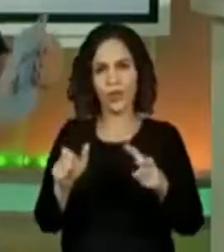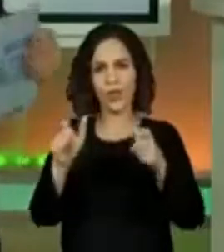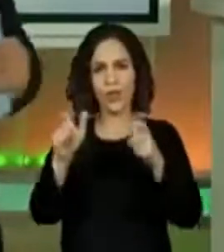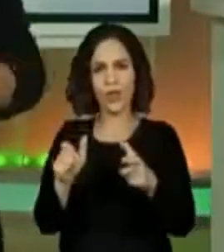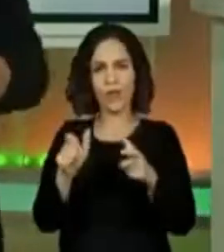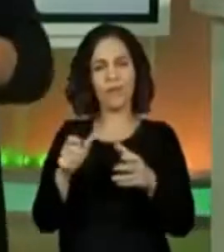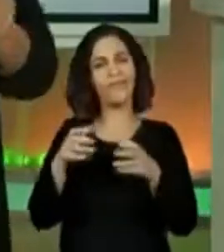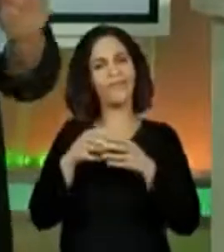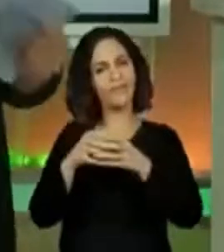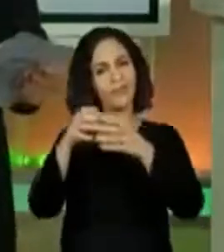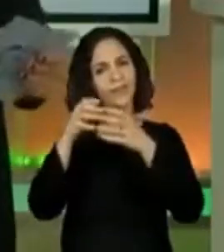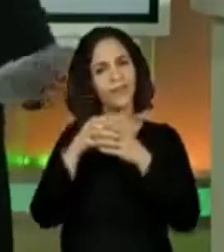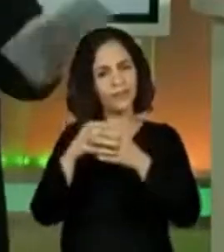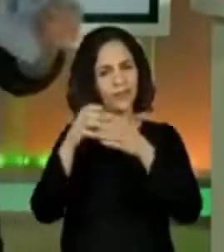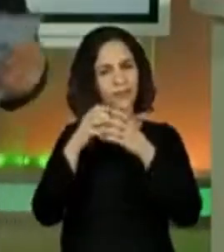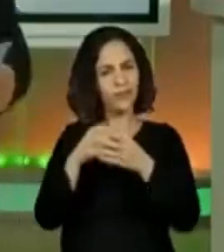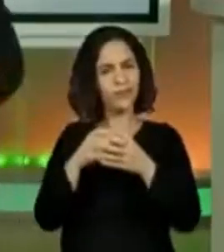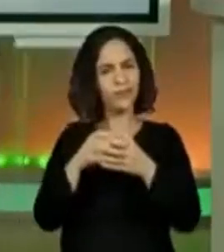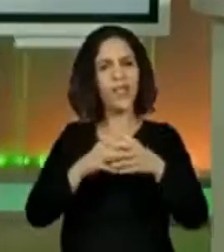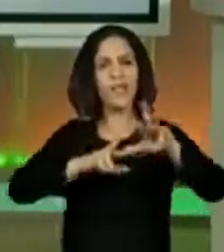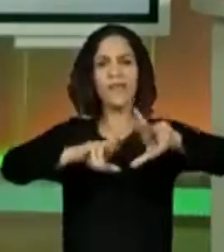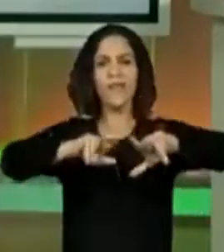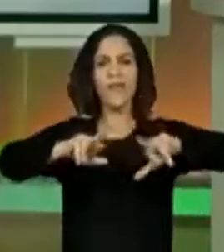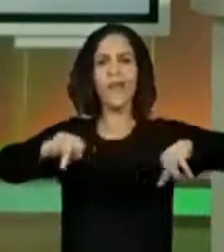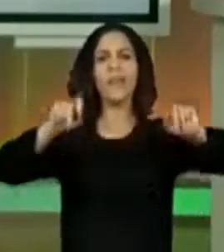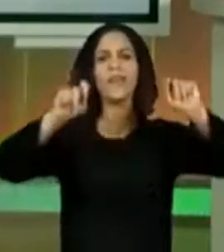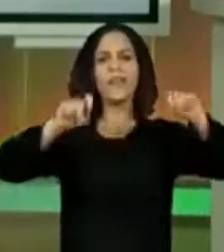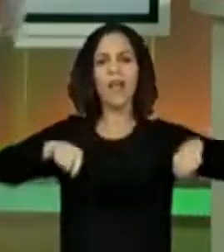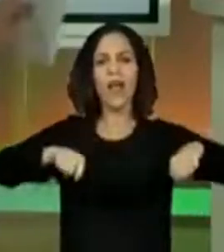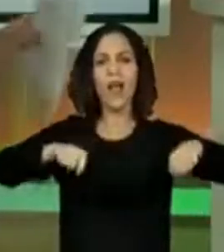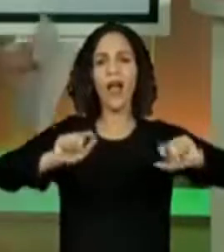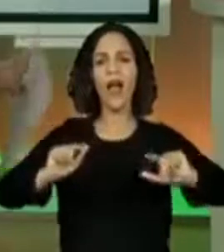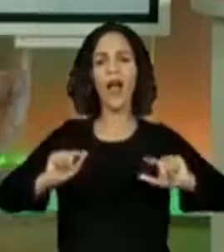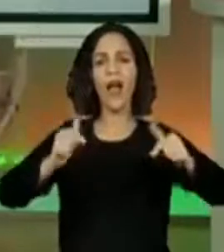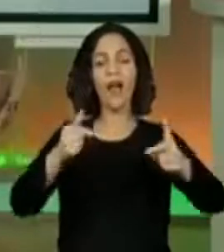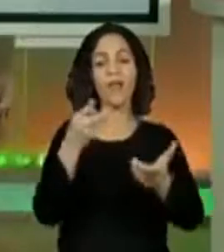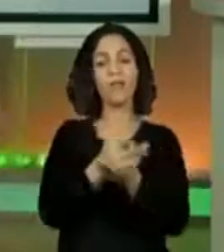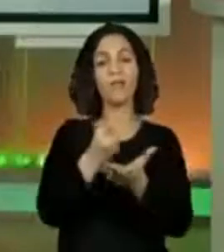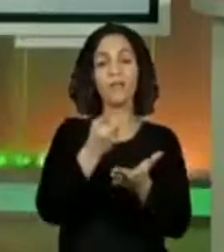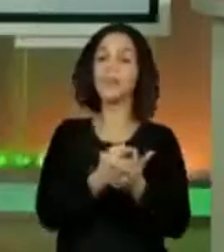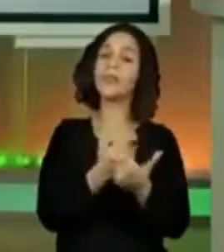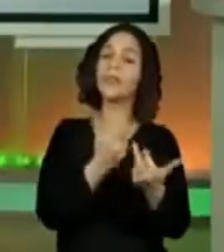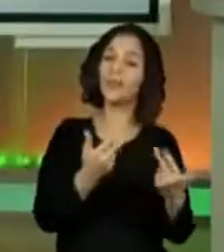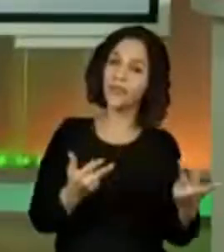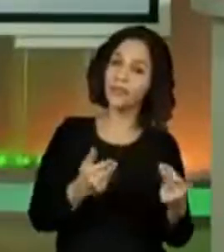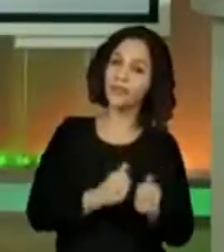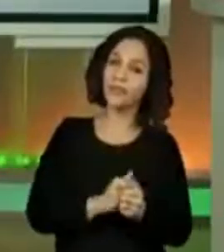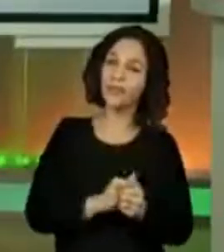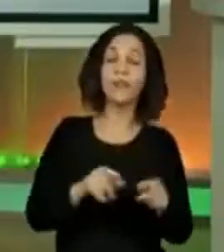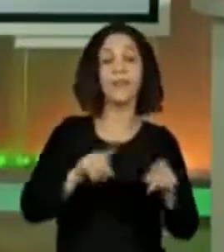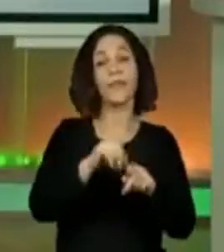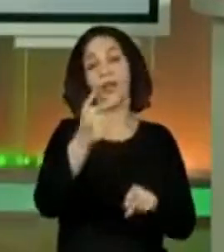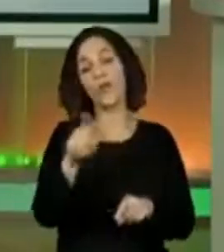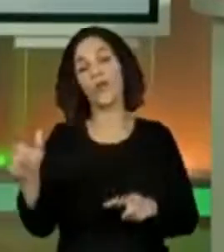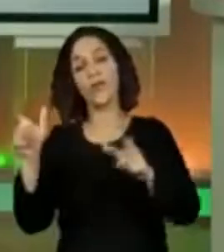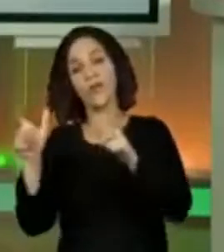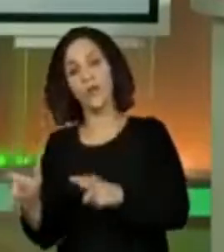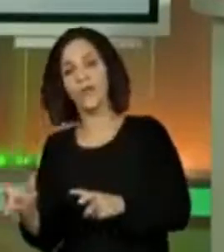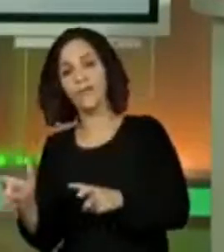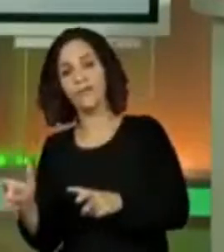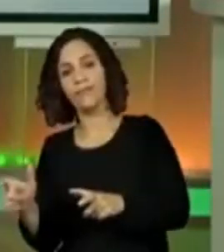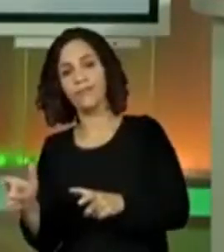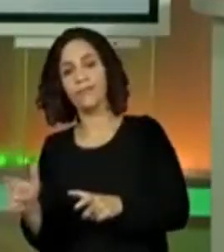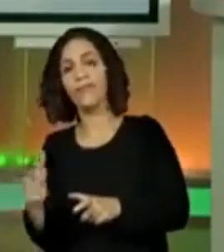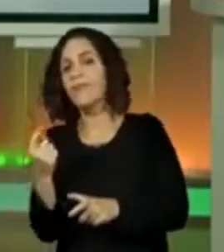vivência e que em vários nós podemos fazer as mesmas coisas e em outros só podemos